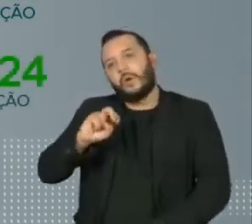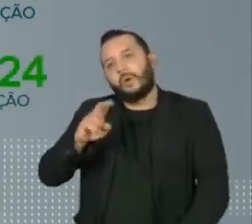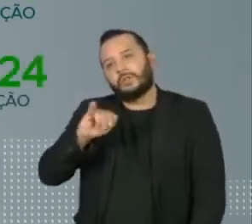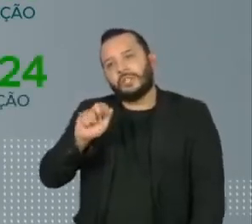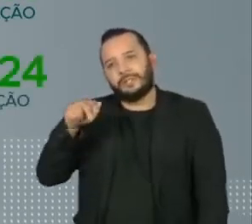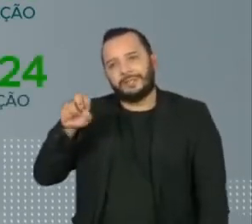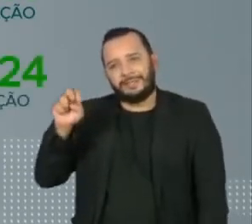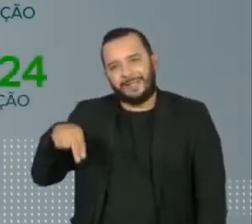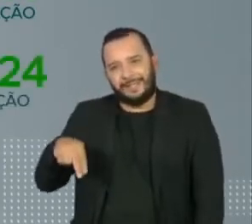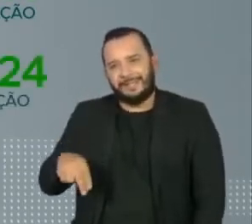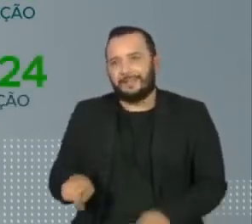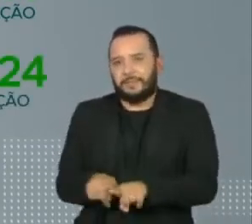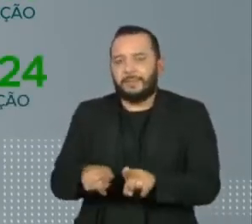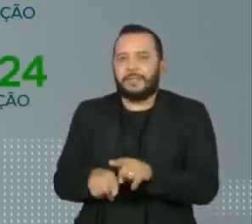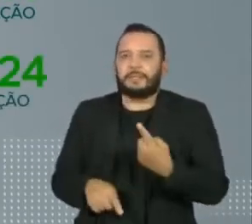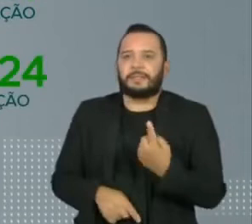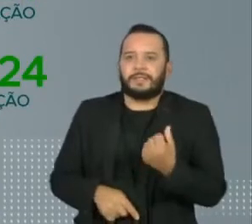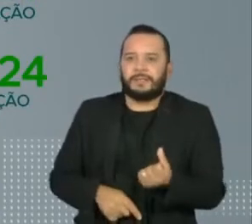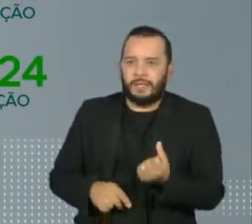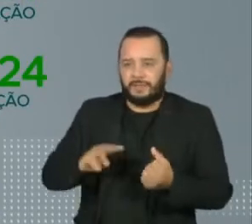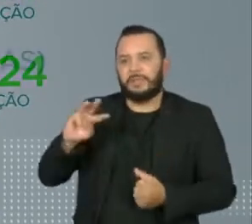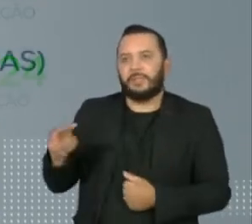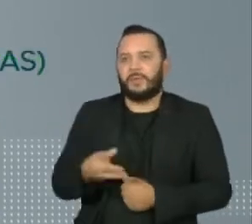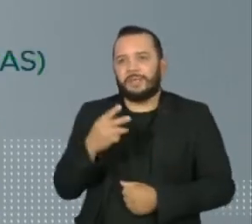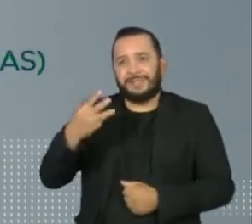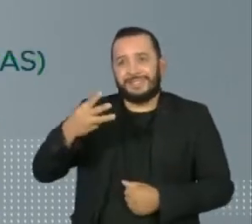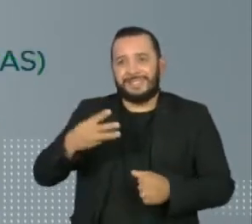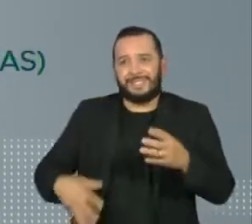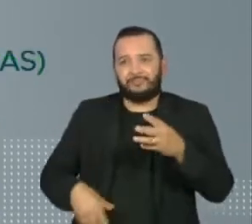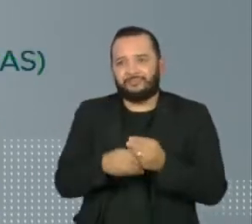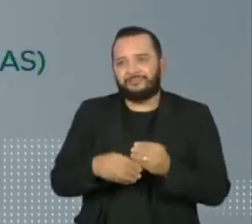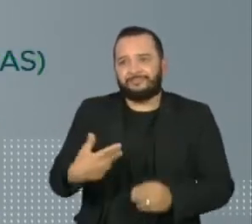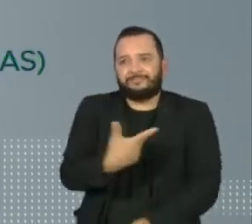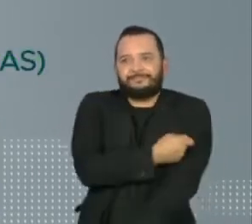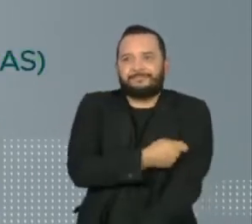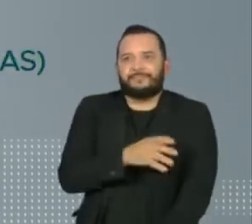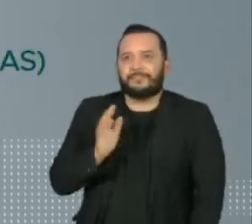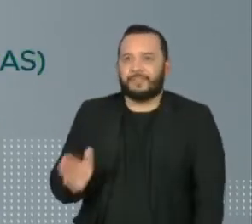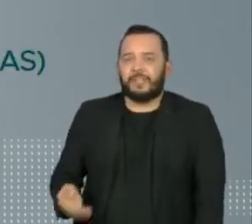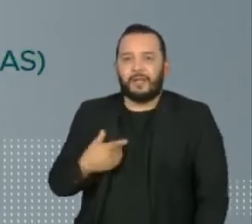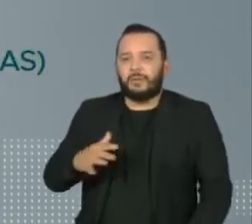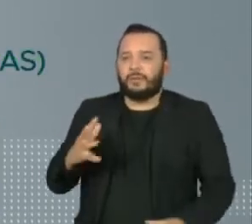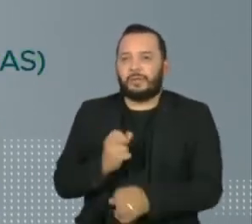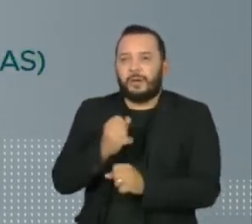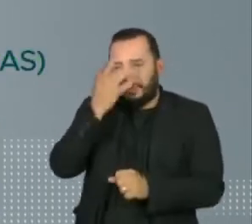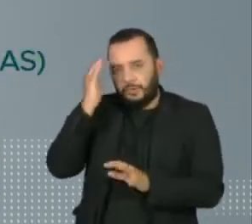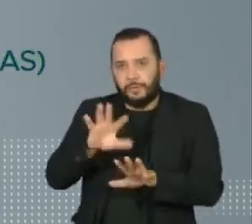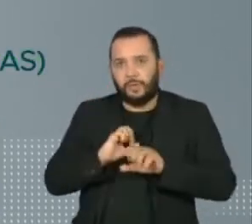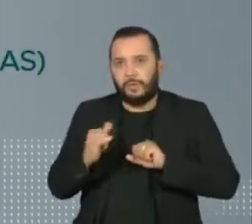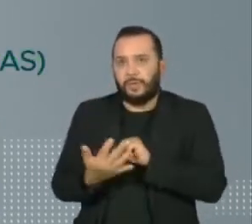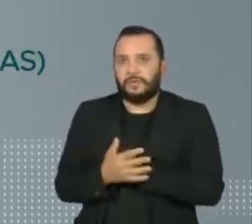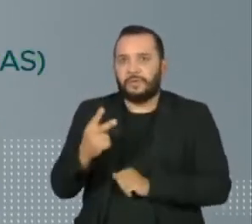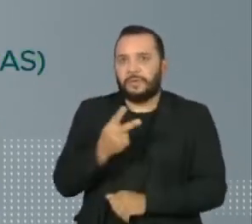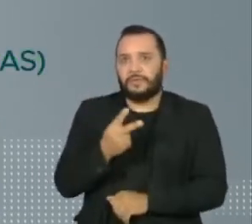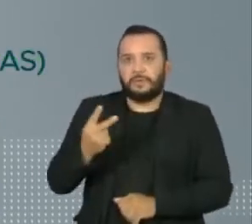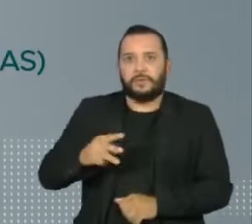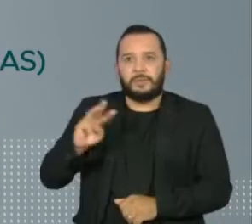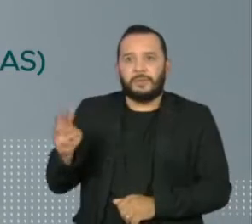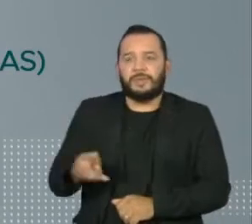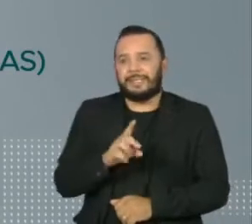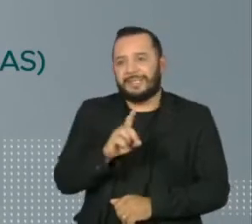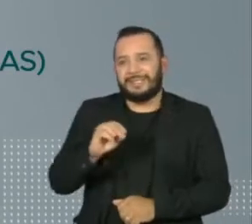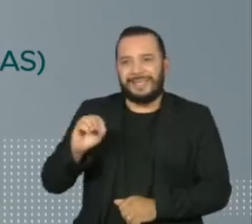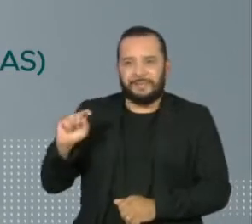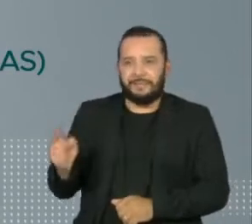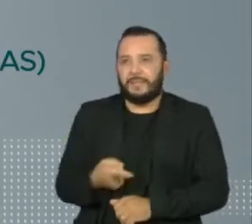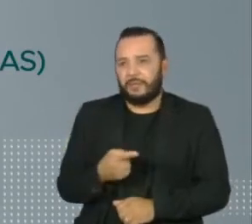e 16 milhões com a dose de reforço. O total de casos está próximo de 22 milhões e 100 mil